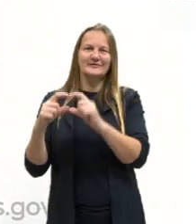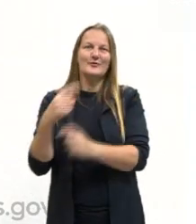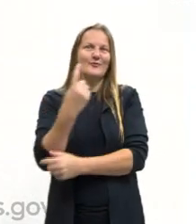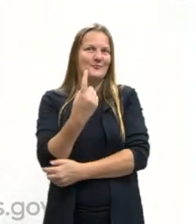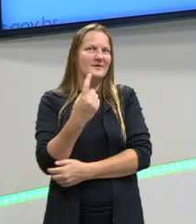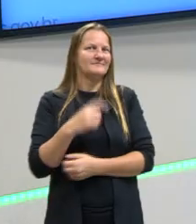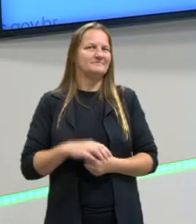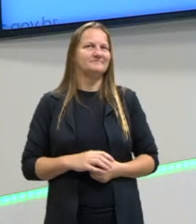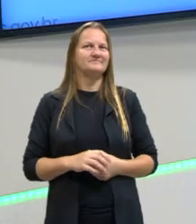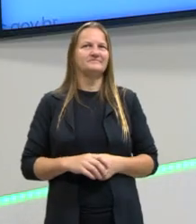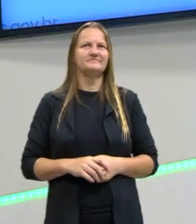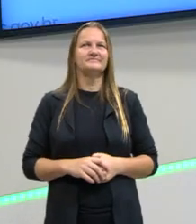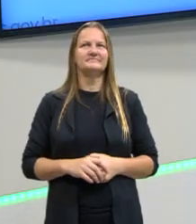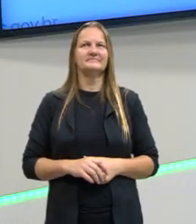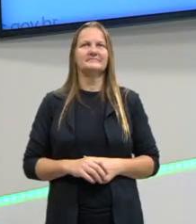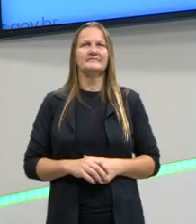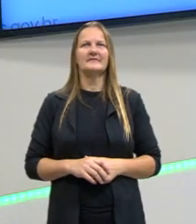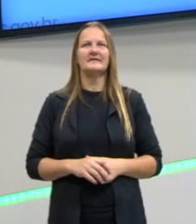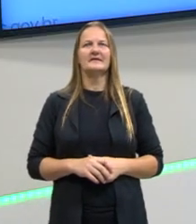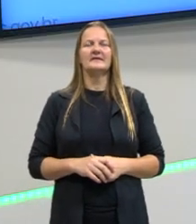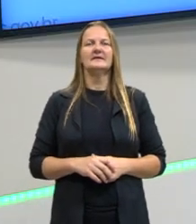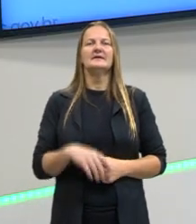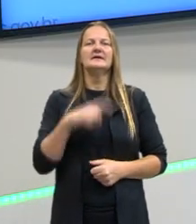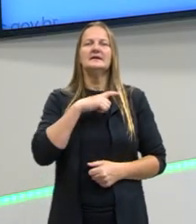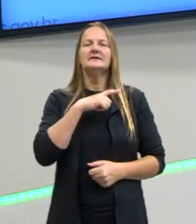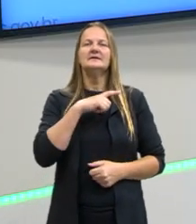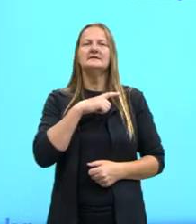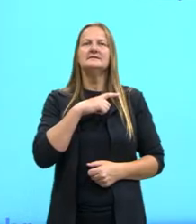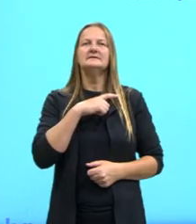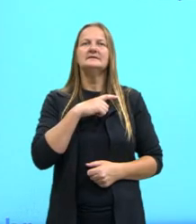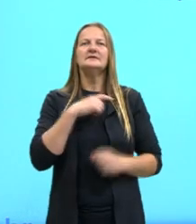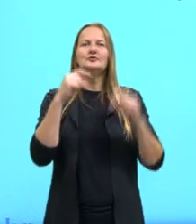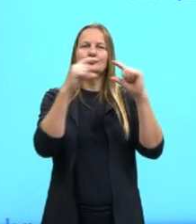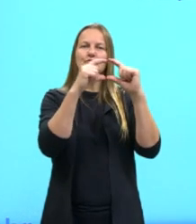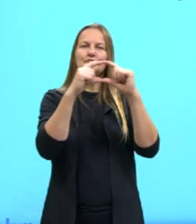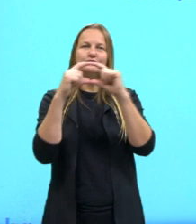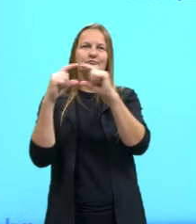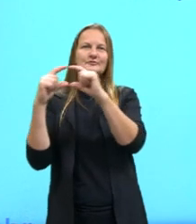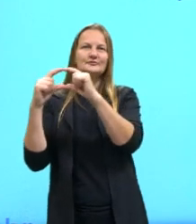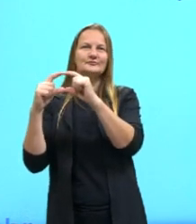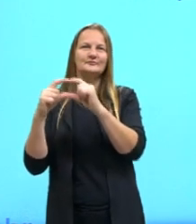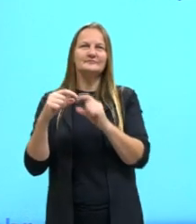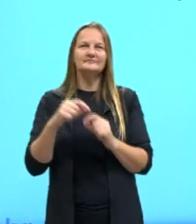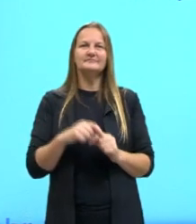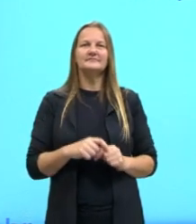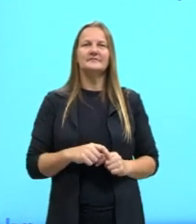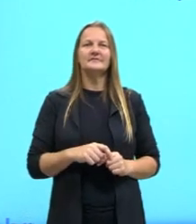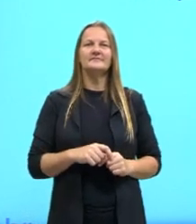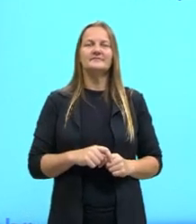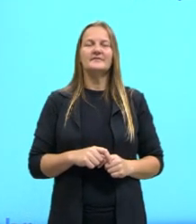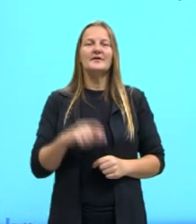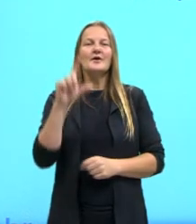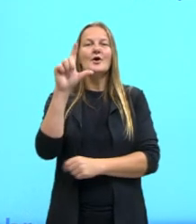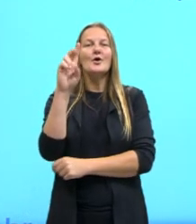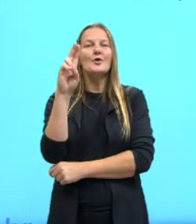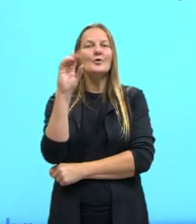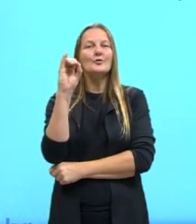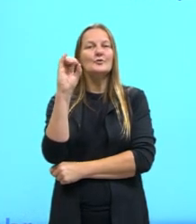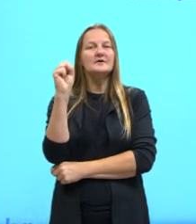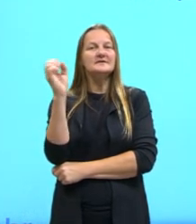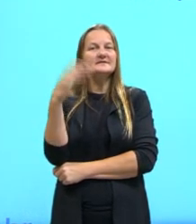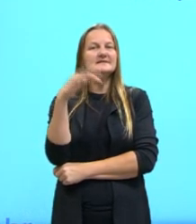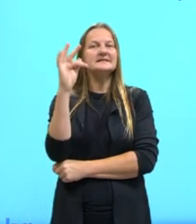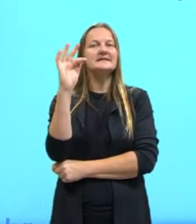uma questão. Aqui a gente tem uma tirinha do Luiz Fernando Veríssimo que é outra